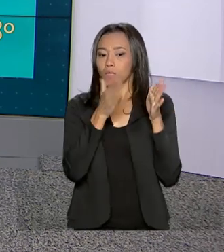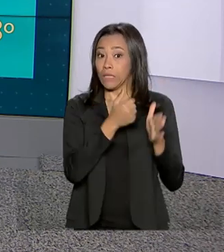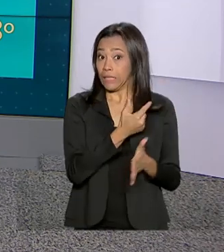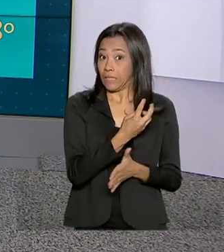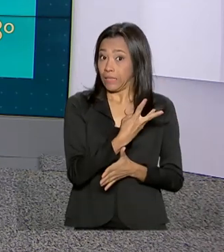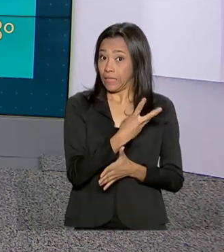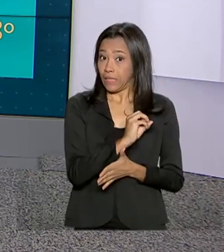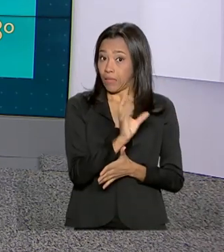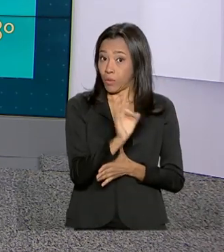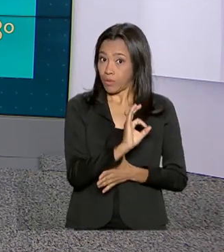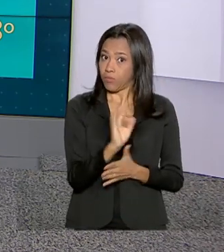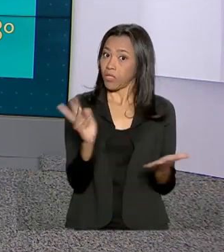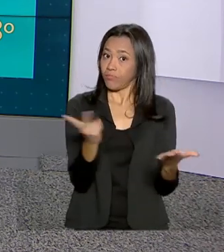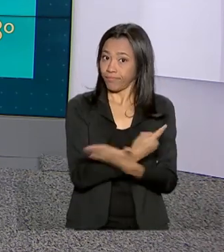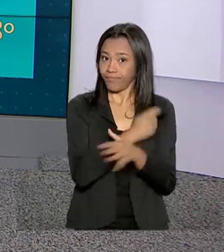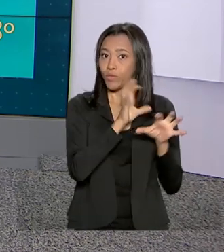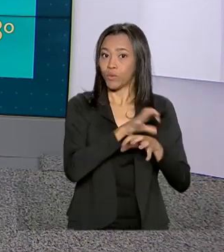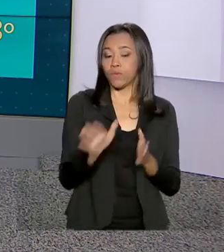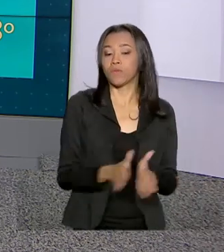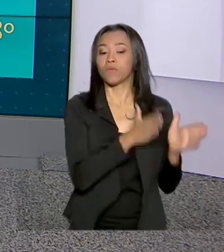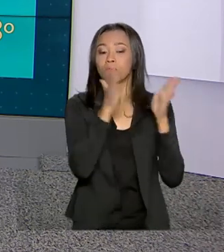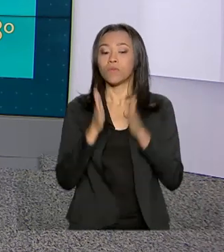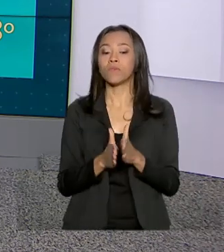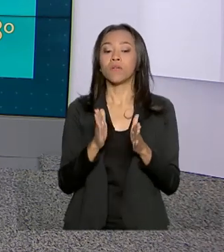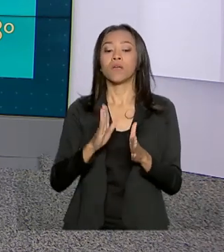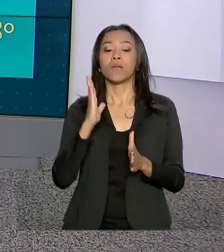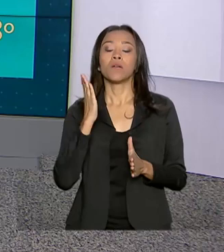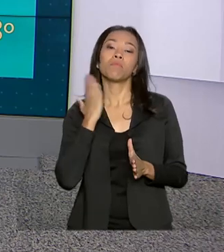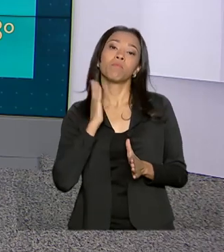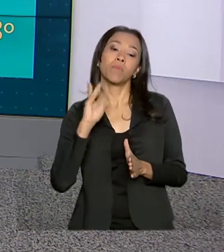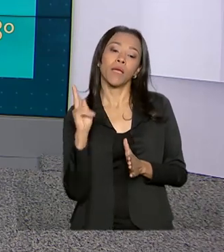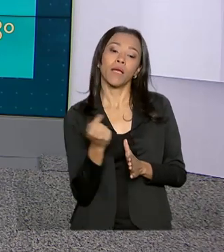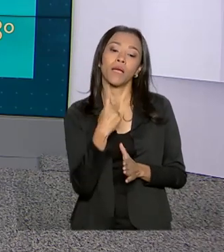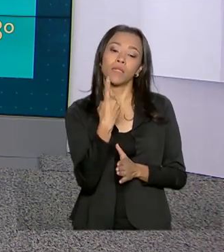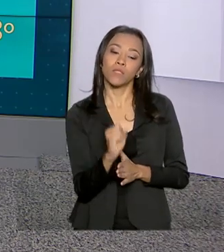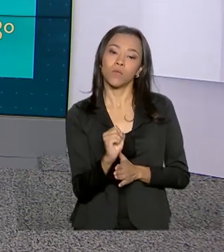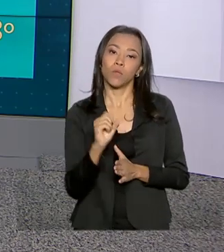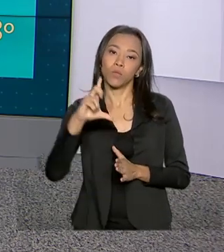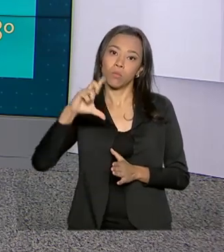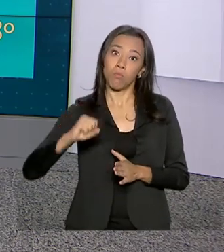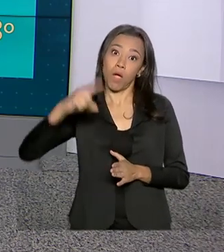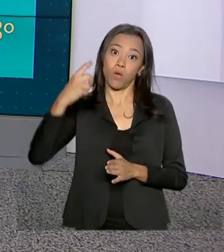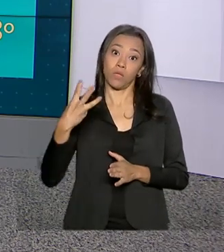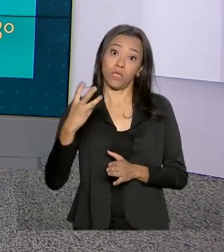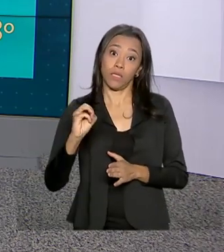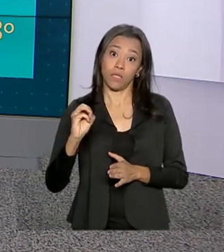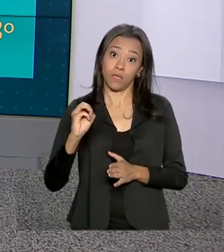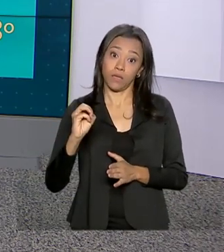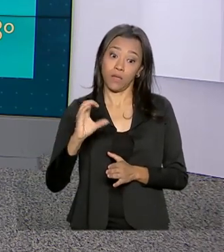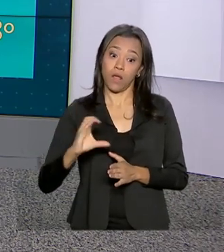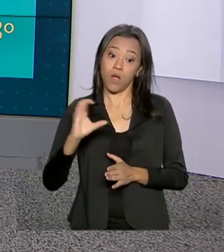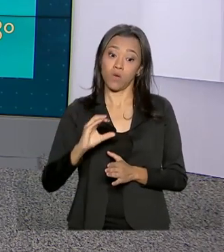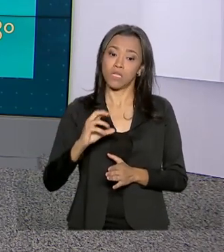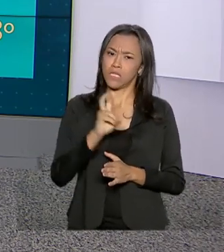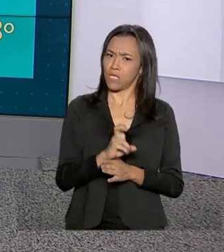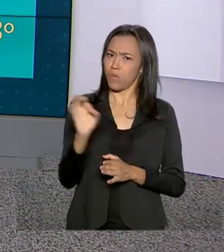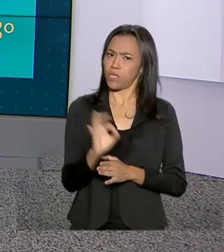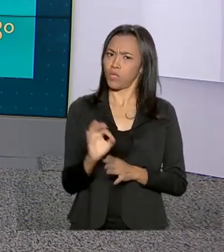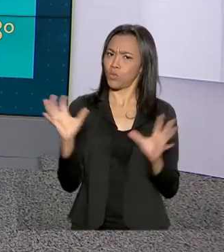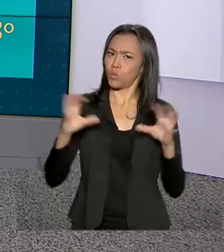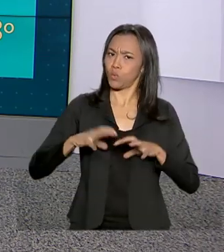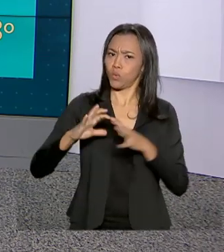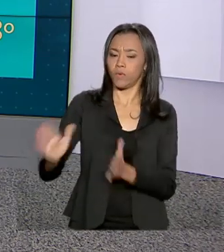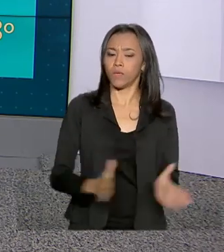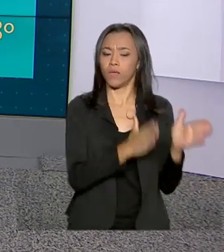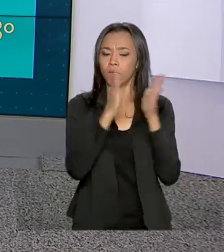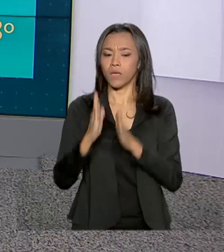% de possibilidade de chuva. Em Belo Horizonte, mínima de 18, máxima de 30 graus, 5% de possibilidade de chuva. E